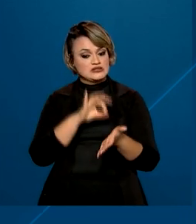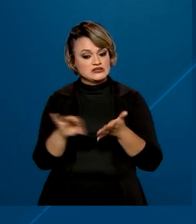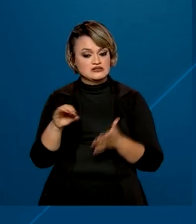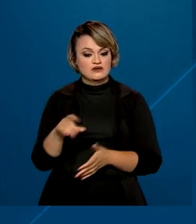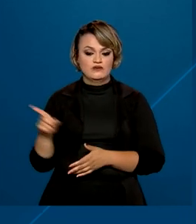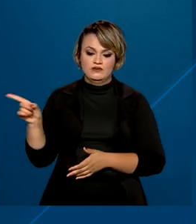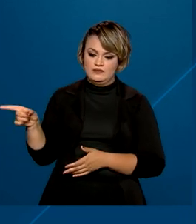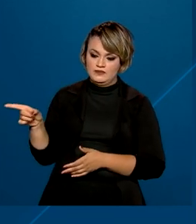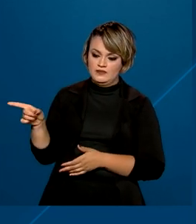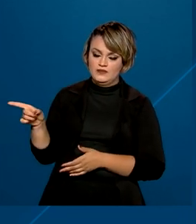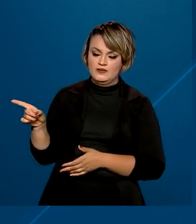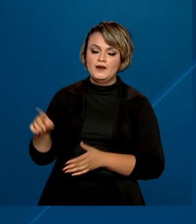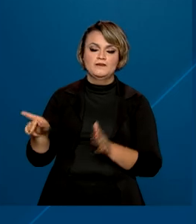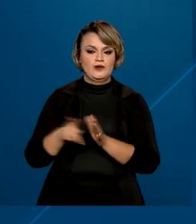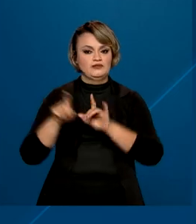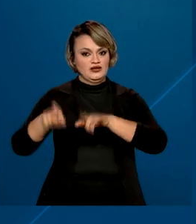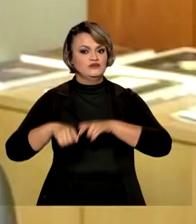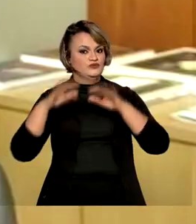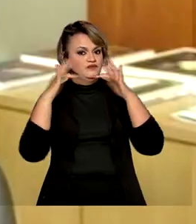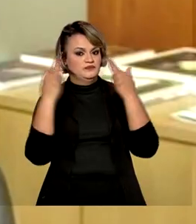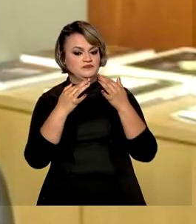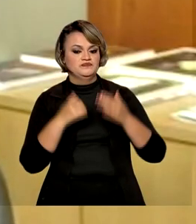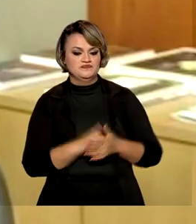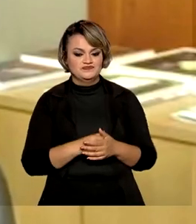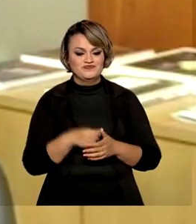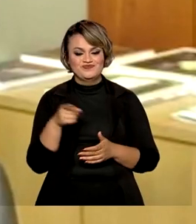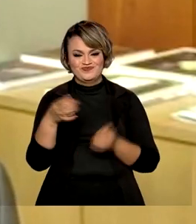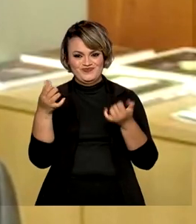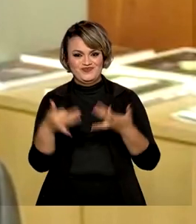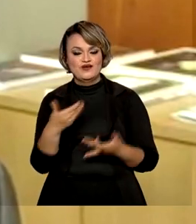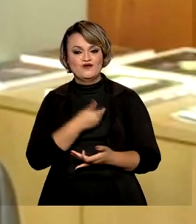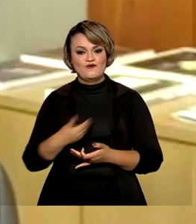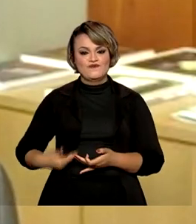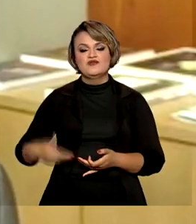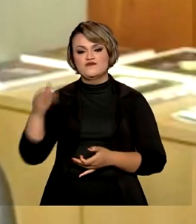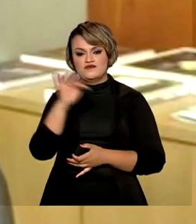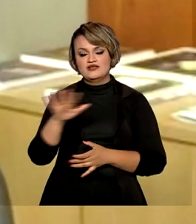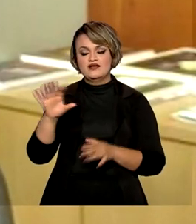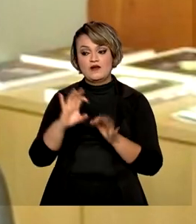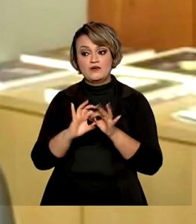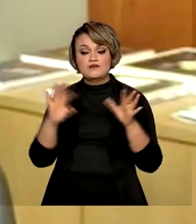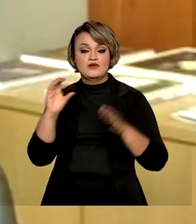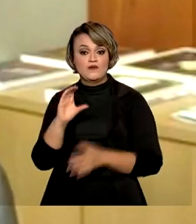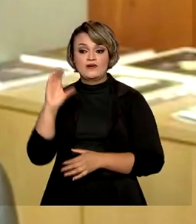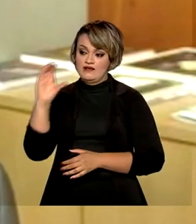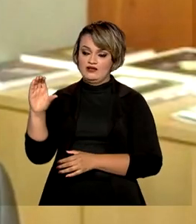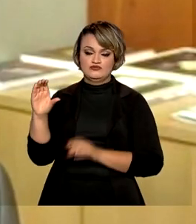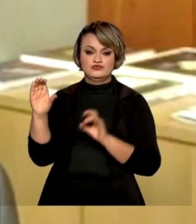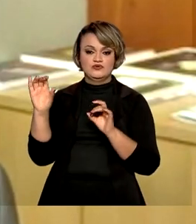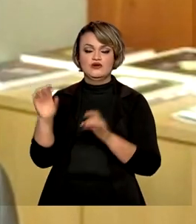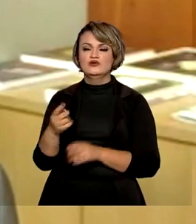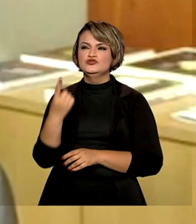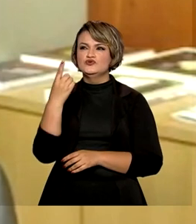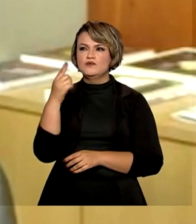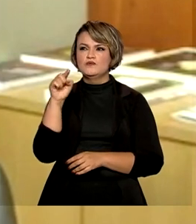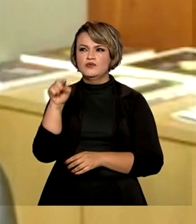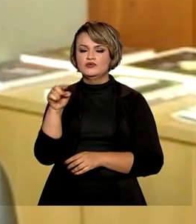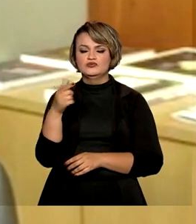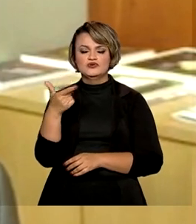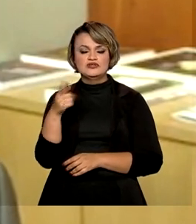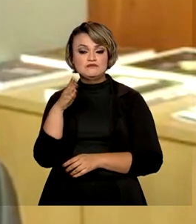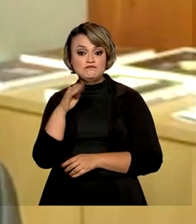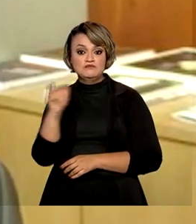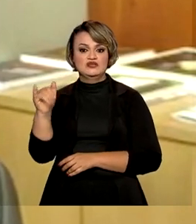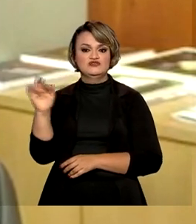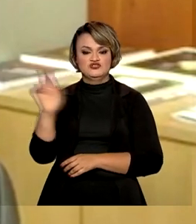Cadastro Nacional da Agricultura Familiar. O governo federal abriu um crédito extraordinário de 1,2 bilhão de